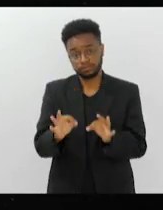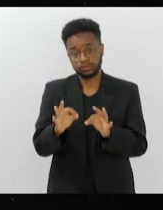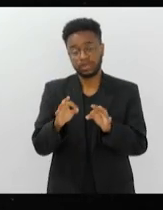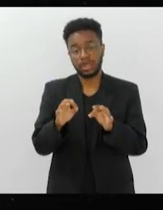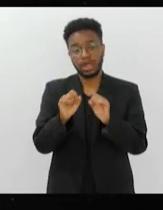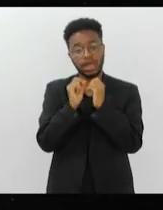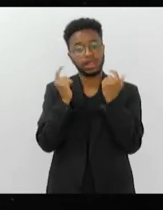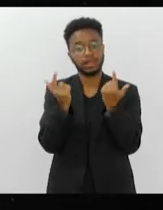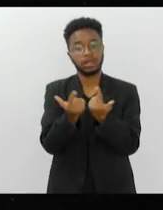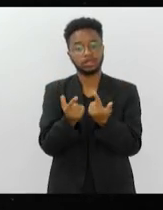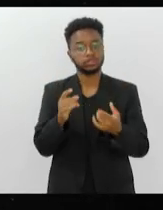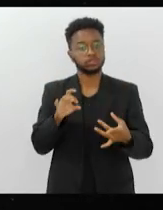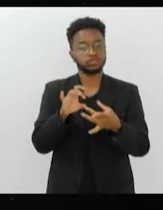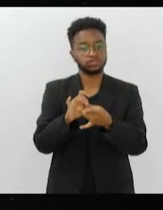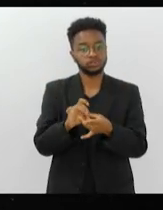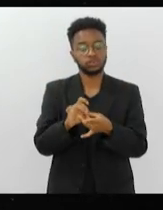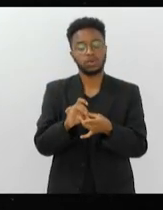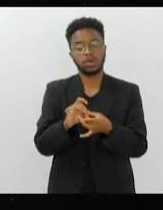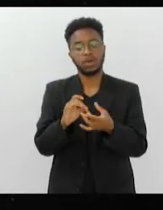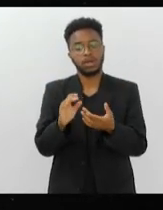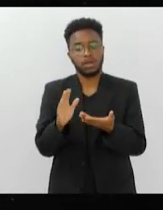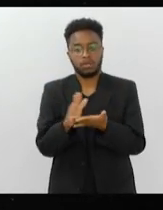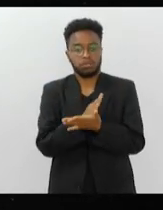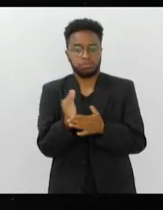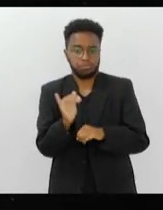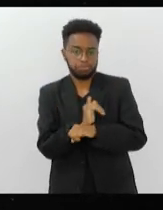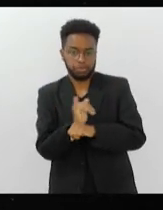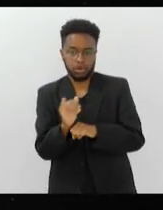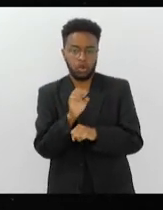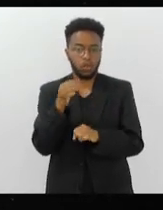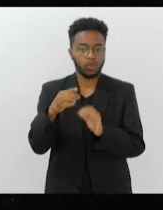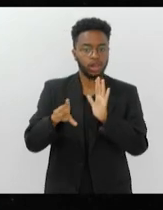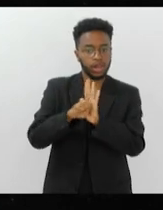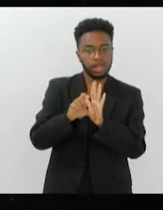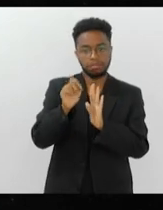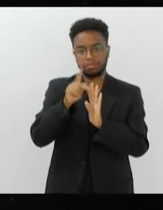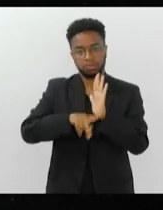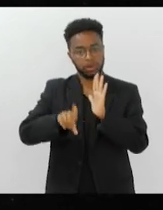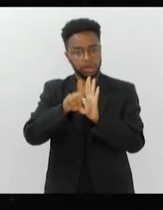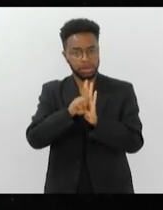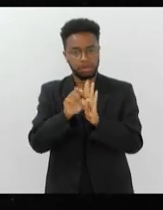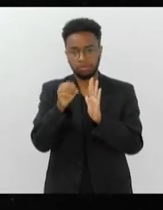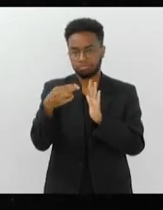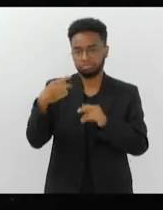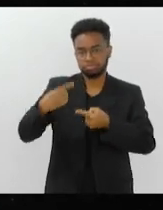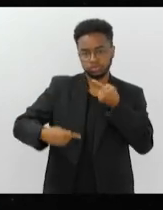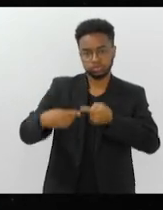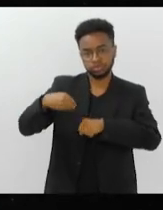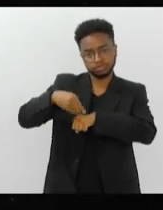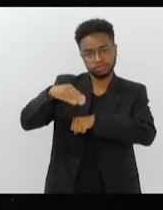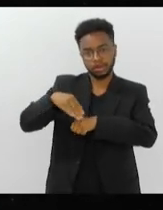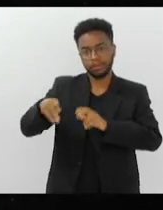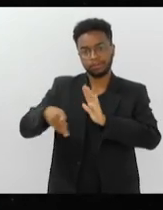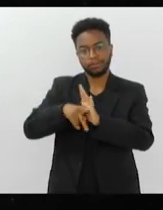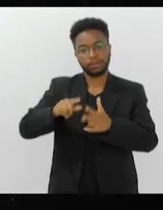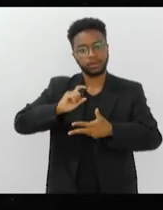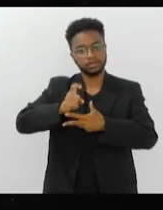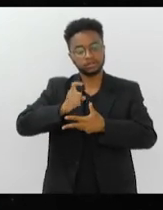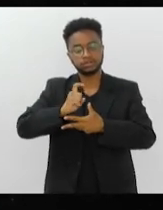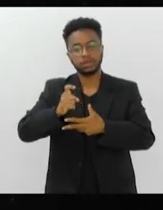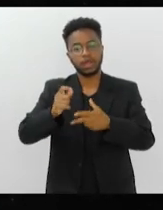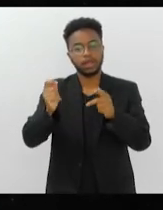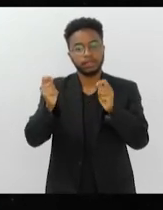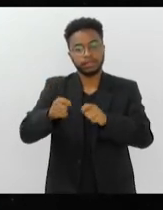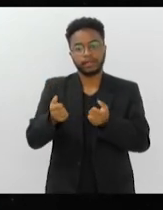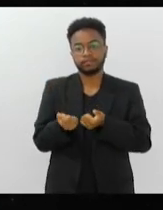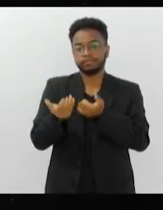Legislativa, através de algum dispositivo, através de lei ou de projeto de lei, ou discutir uma mensagem do próprio Executivo, para que a gente possa dar